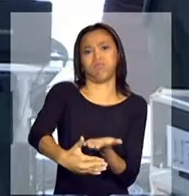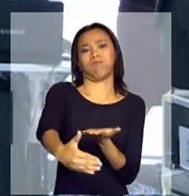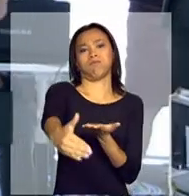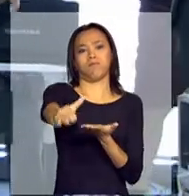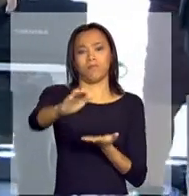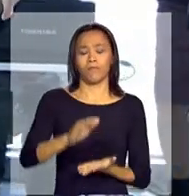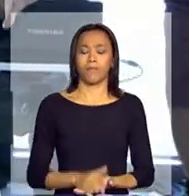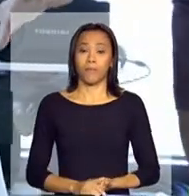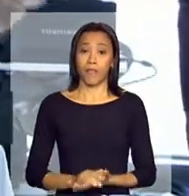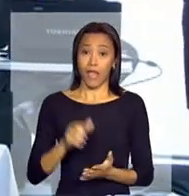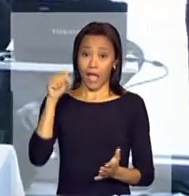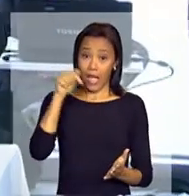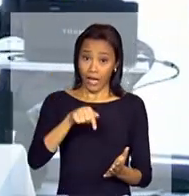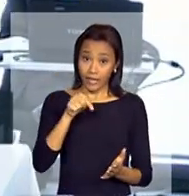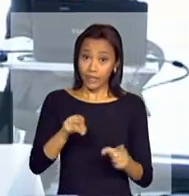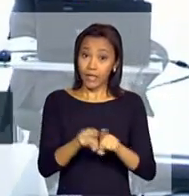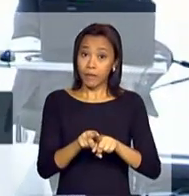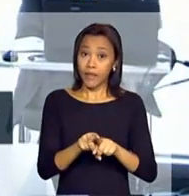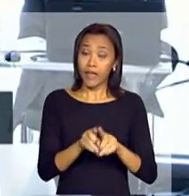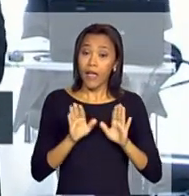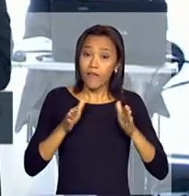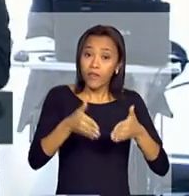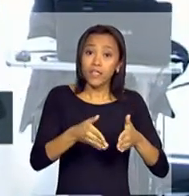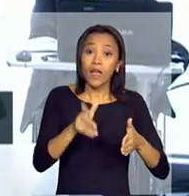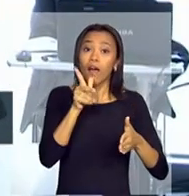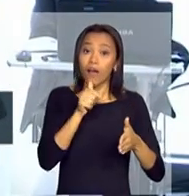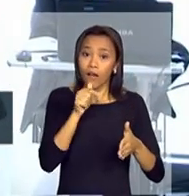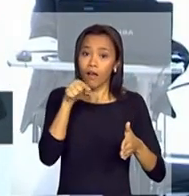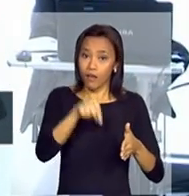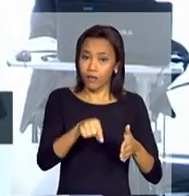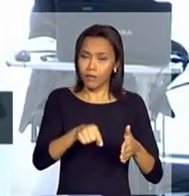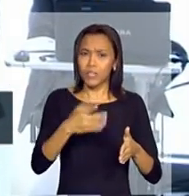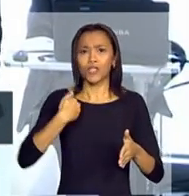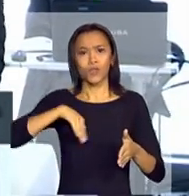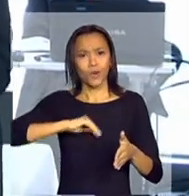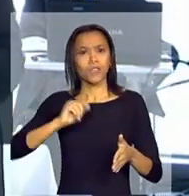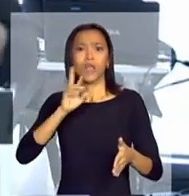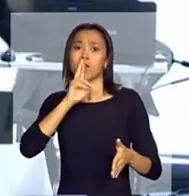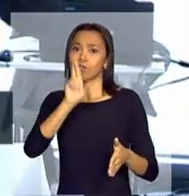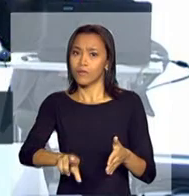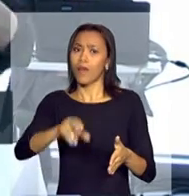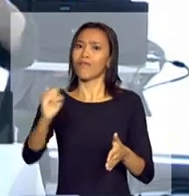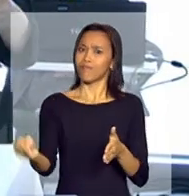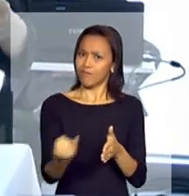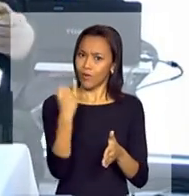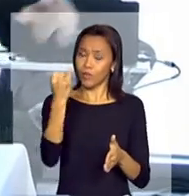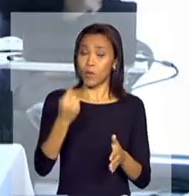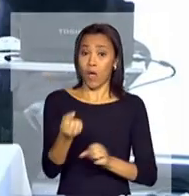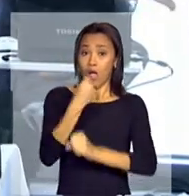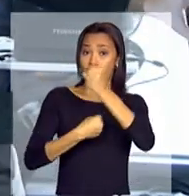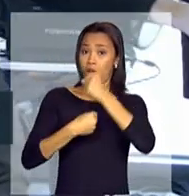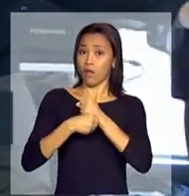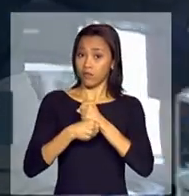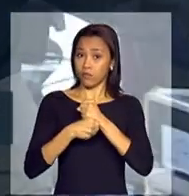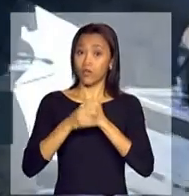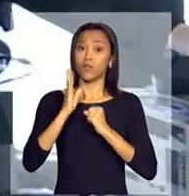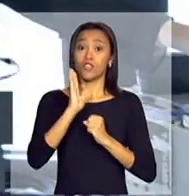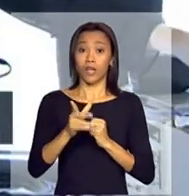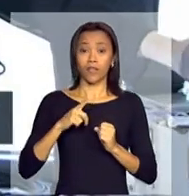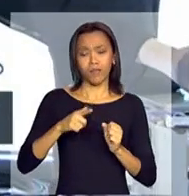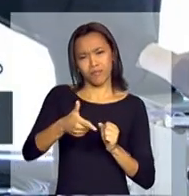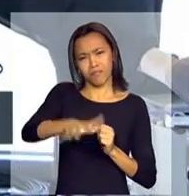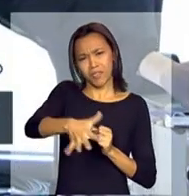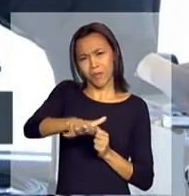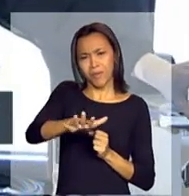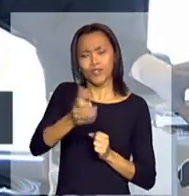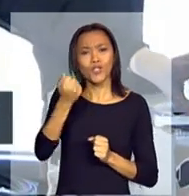Aqui a agenda de água, que é uma agenda também muito bem sucedida, com resultados muito importantes. O ano passado, aqui nós temos a média